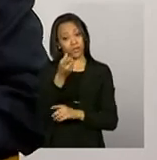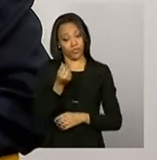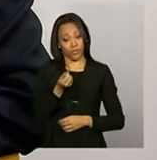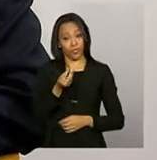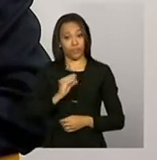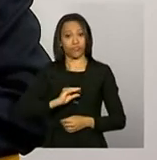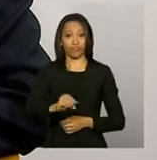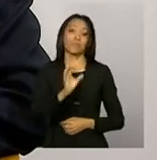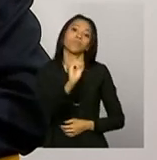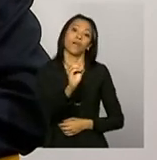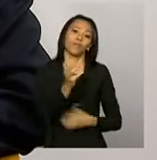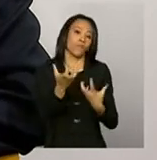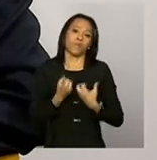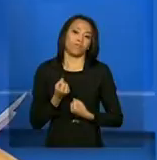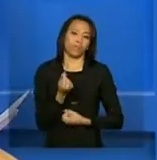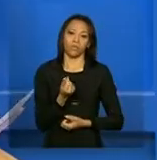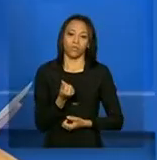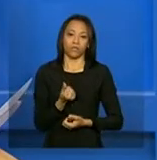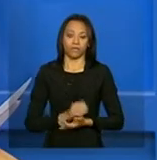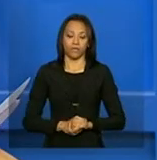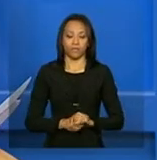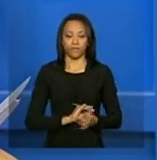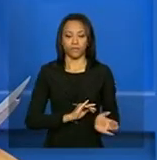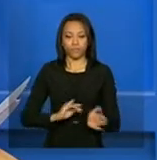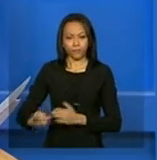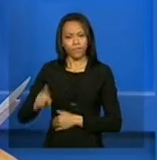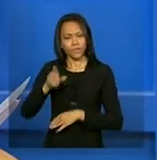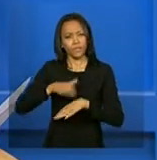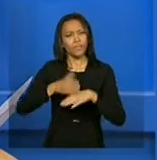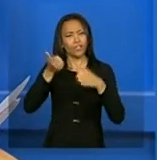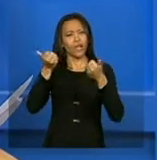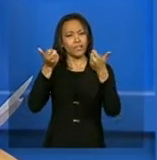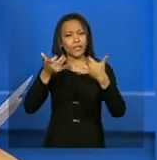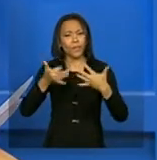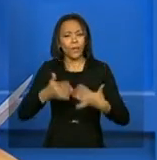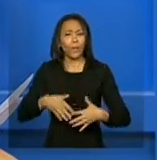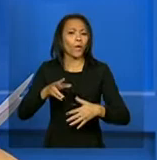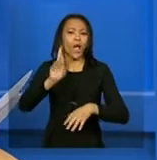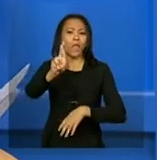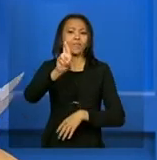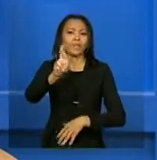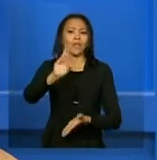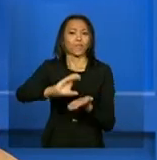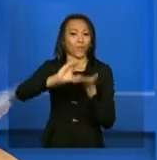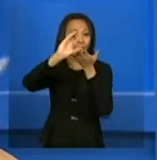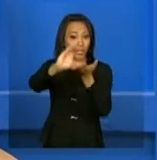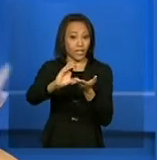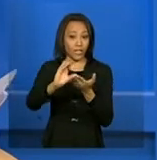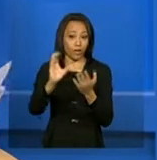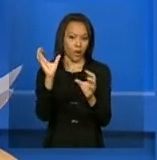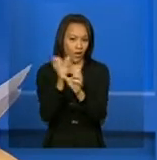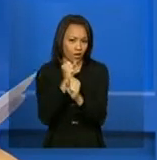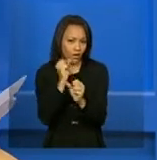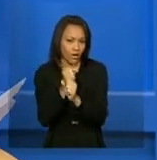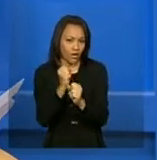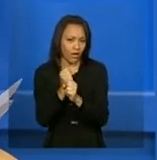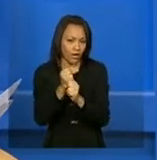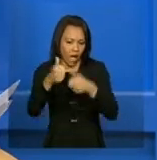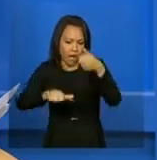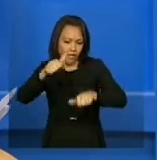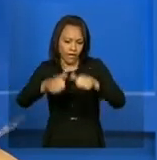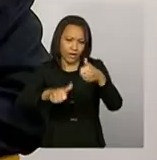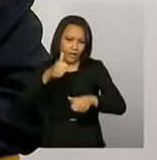Ele não recebe. Sérgio, você já falou um pouco sobre o papel do Conselho em relação à prestação de contas. Poderia falar um pouquinho mais?